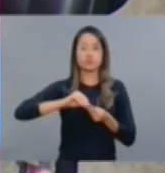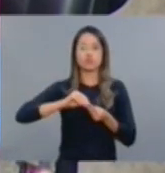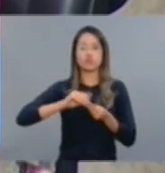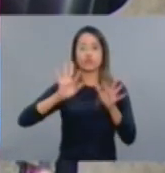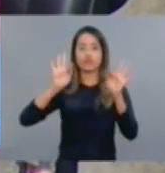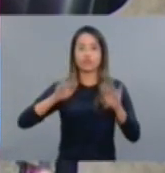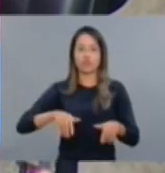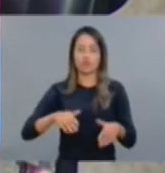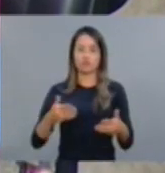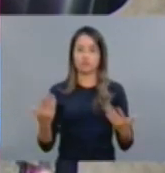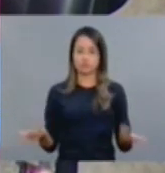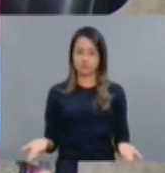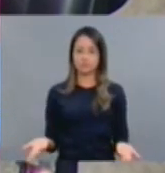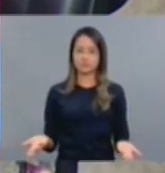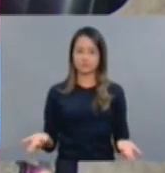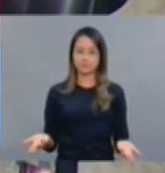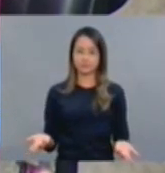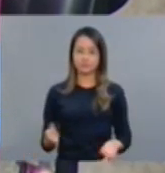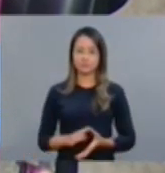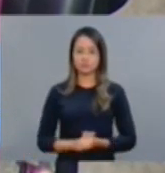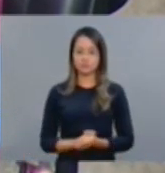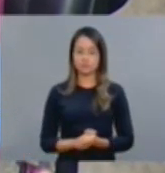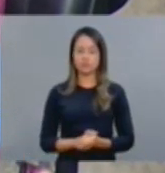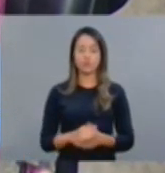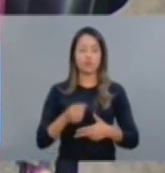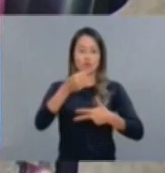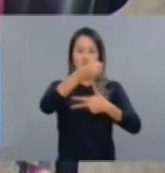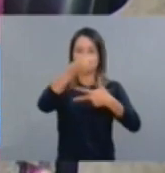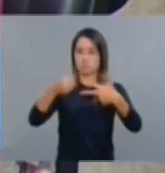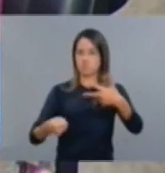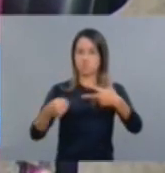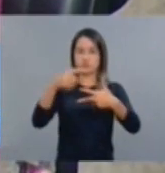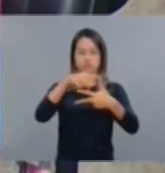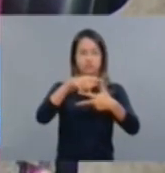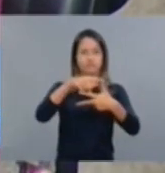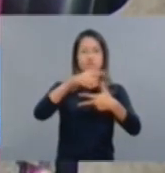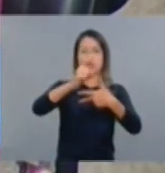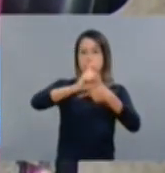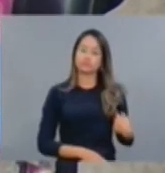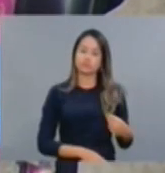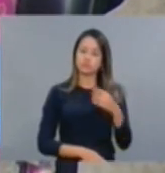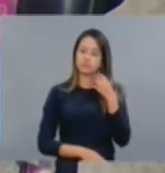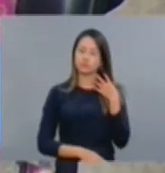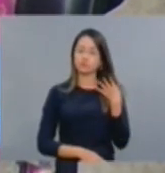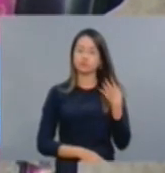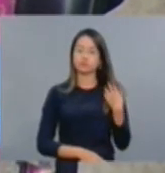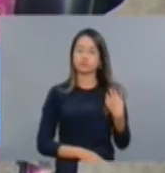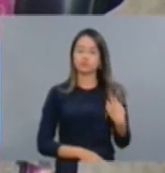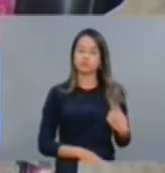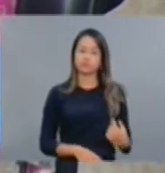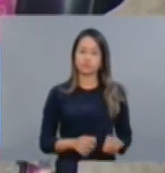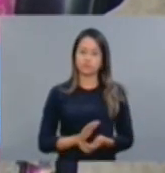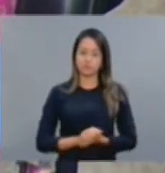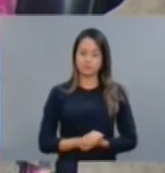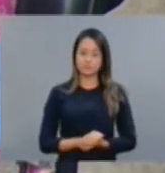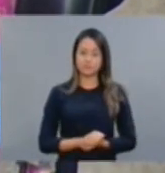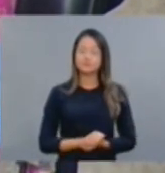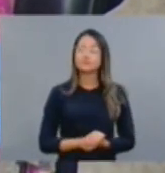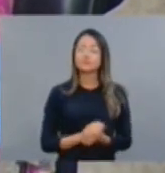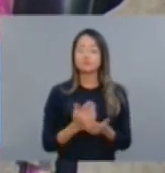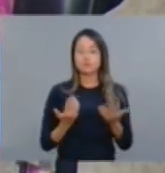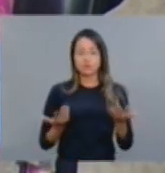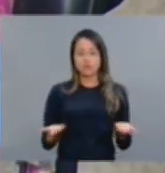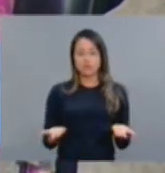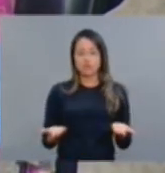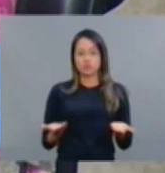precedente para quaisquer poderes, seja um executivo, legislativo ou judiciário. A nota é longa, mas eu queria só para